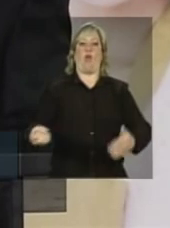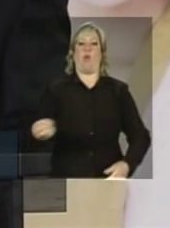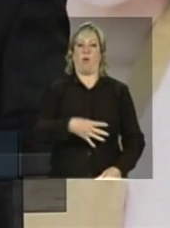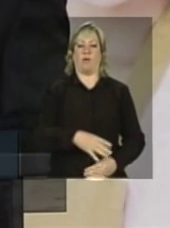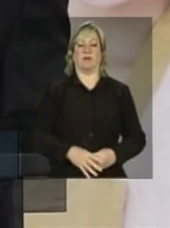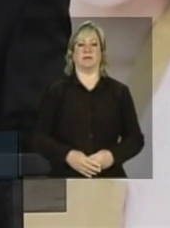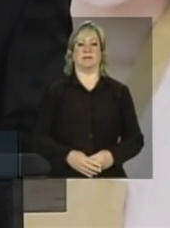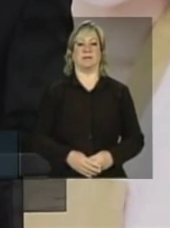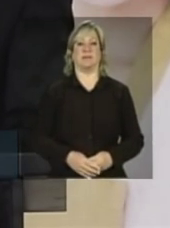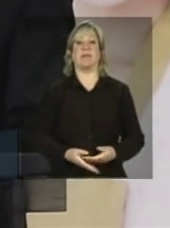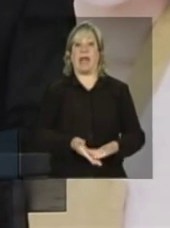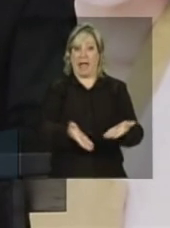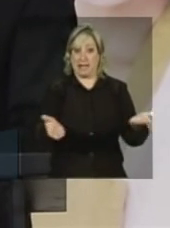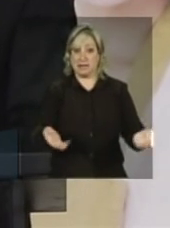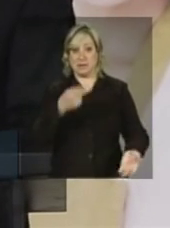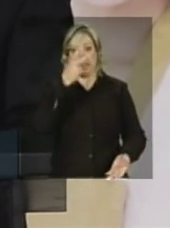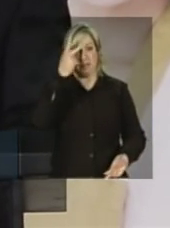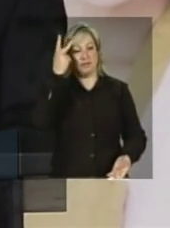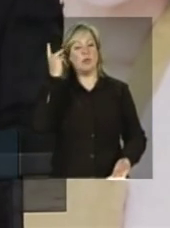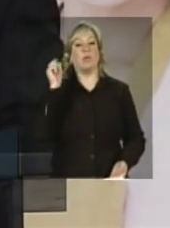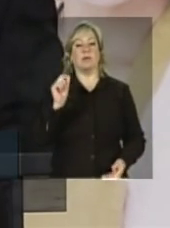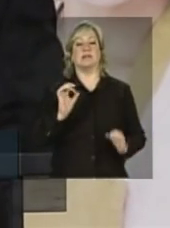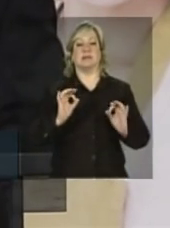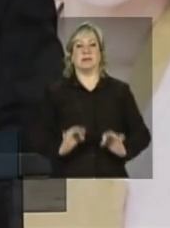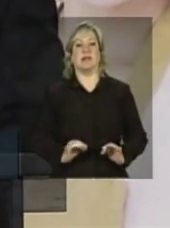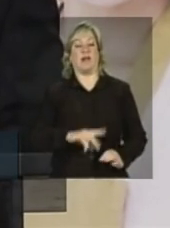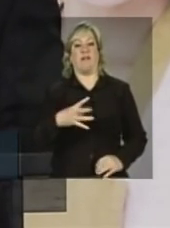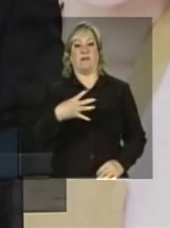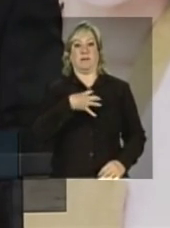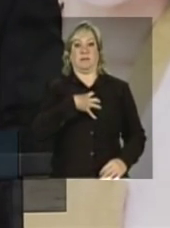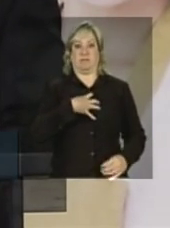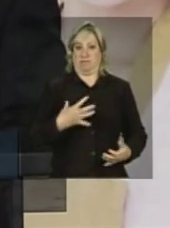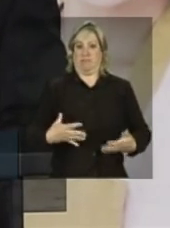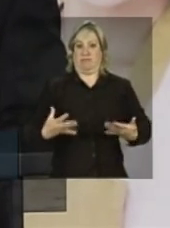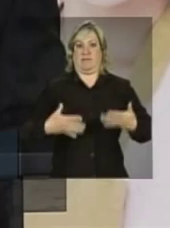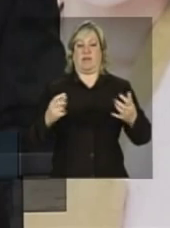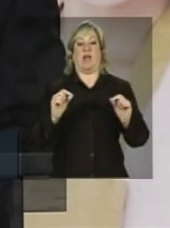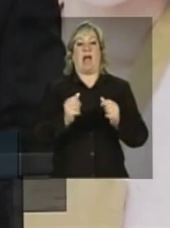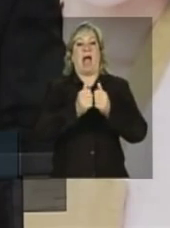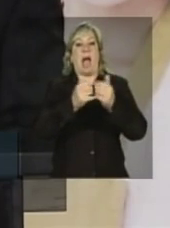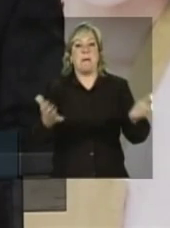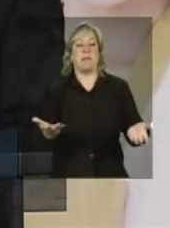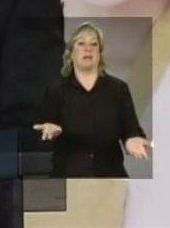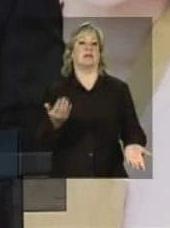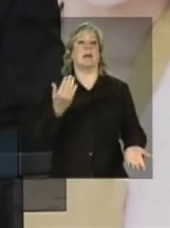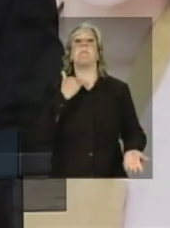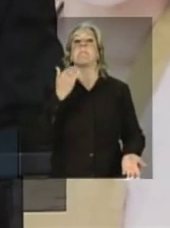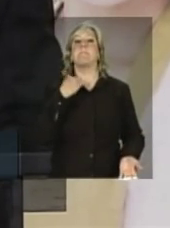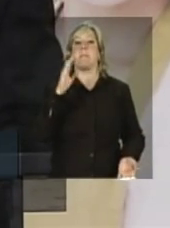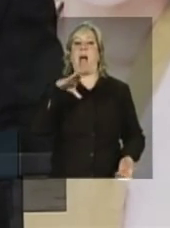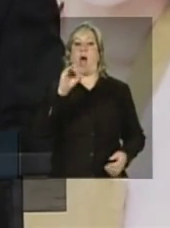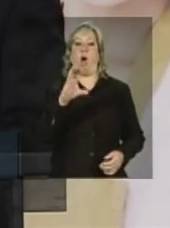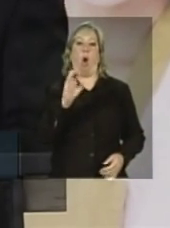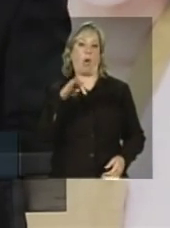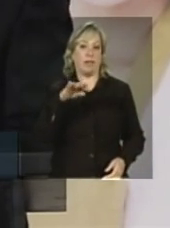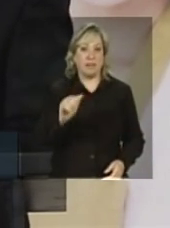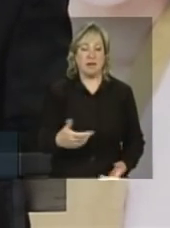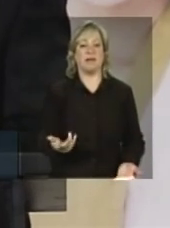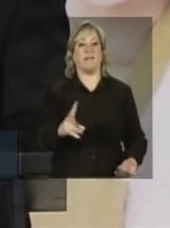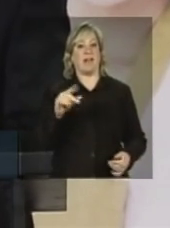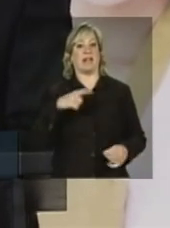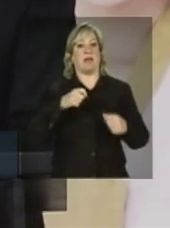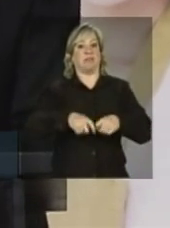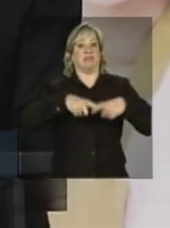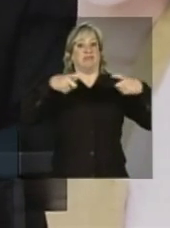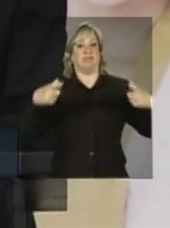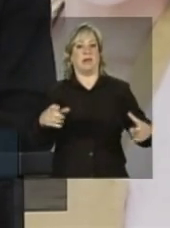Certamente, essas pessoas vão também ser estimuladas a abrir uma conta bancária, portanto, vai haver um